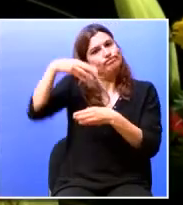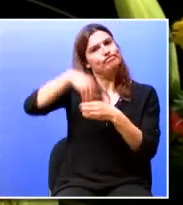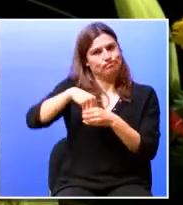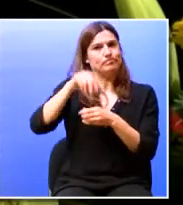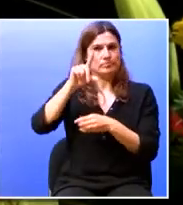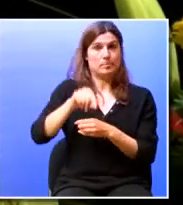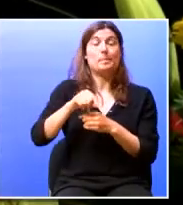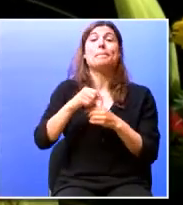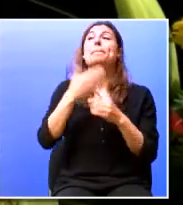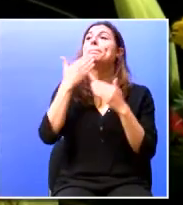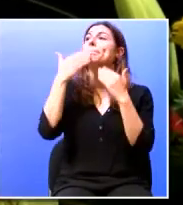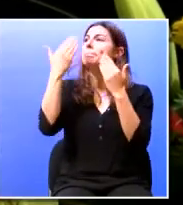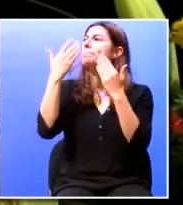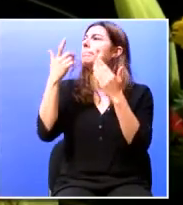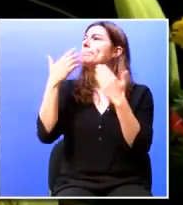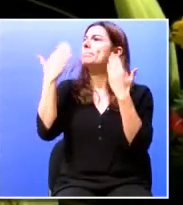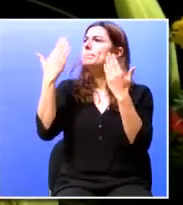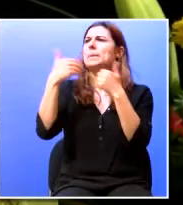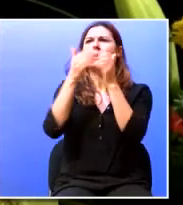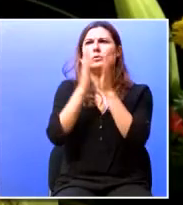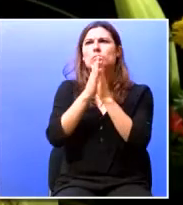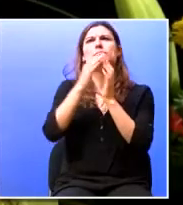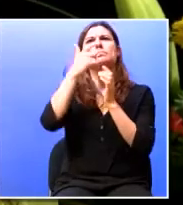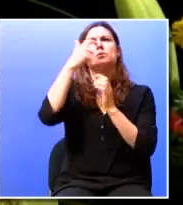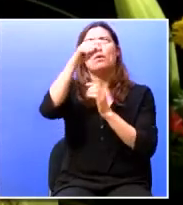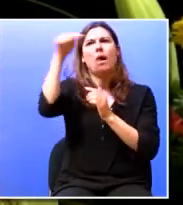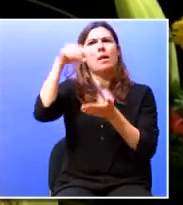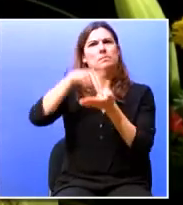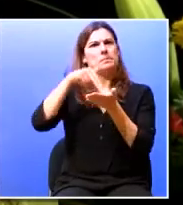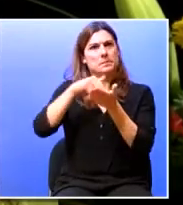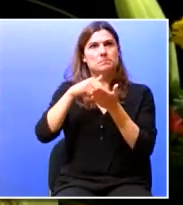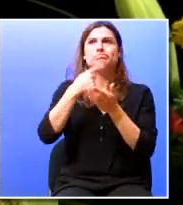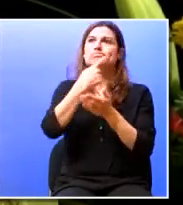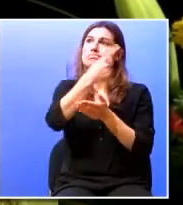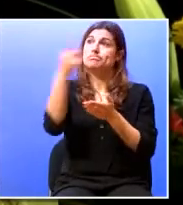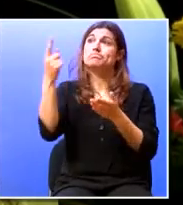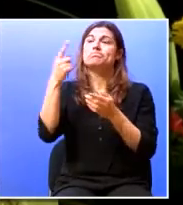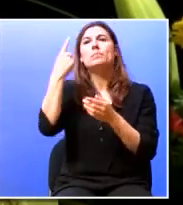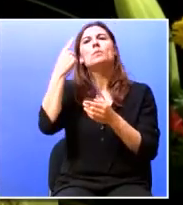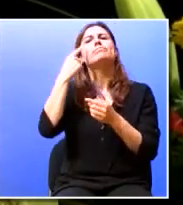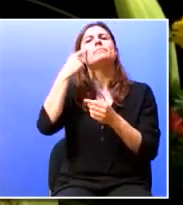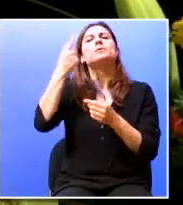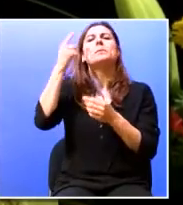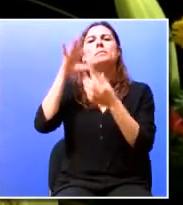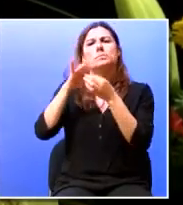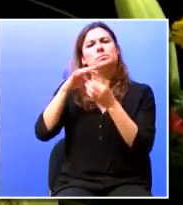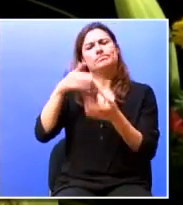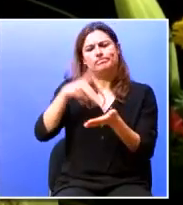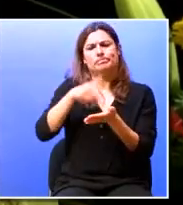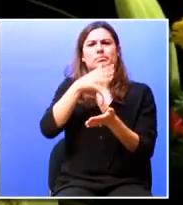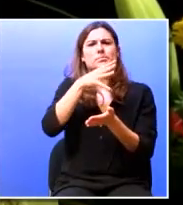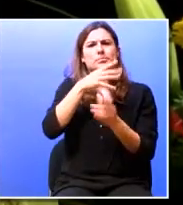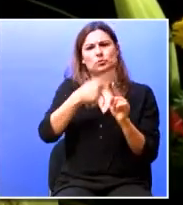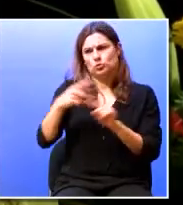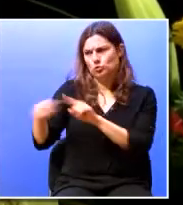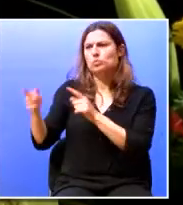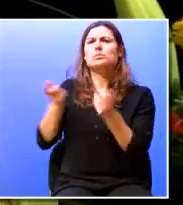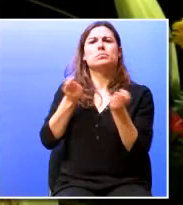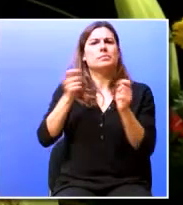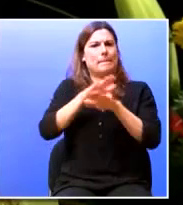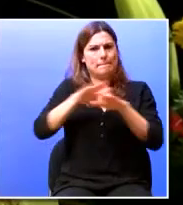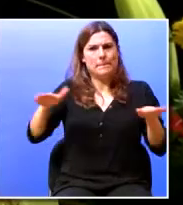Saúde por conseguindo todos os que nos honram com a sua presença e de um modo particular, os oradores, os moderadores